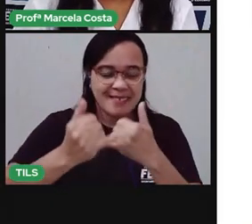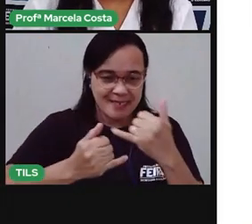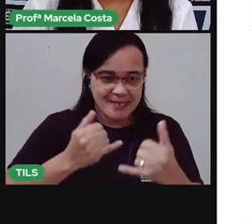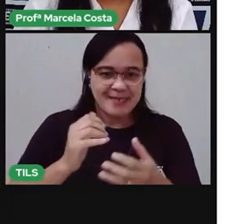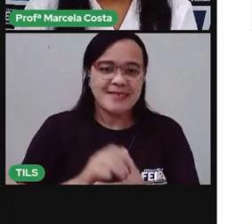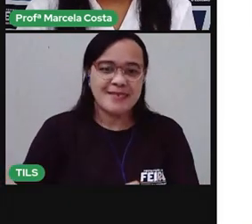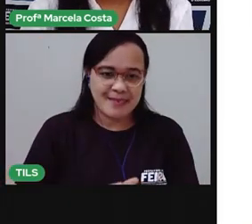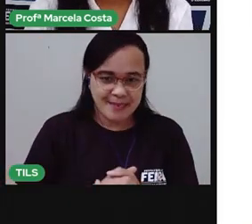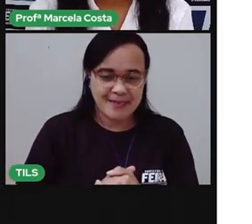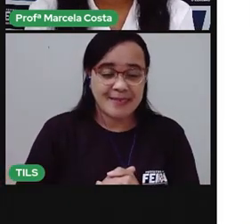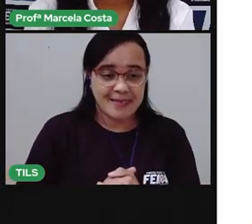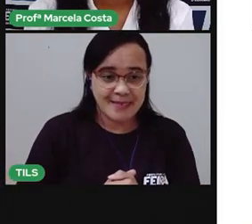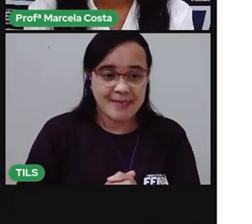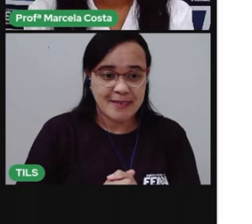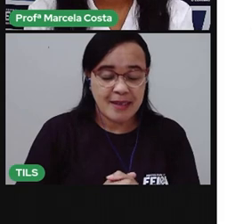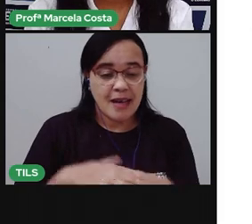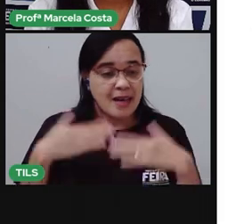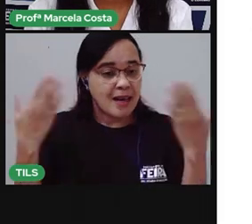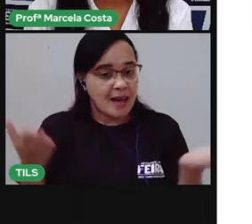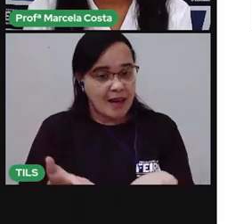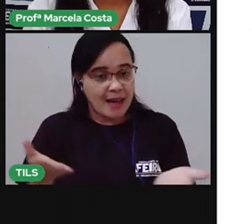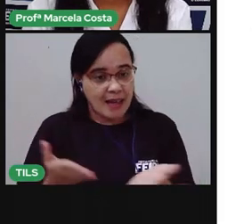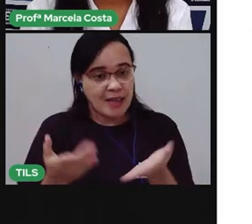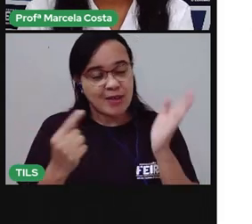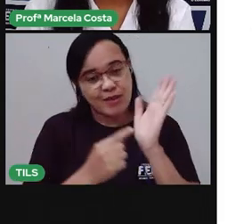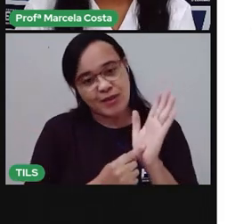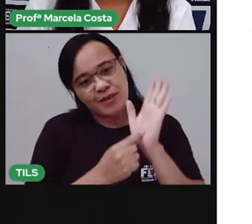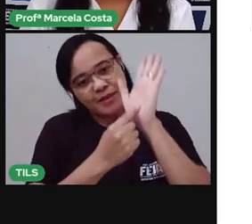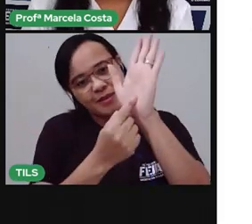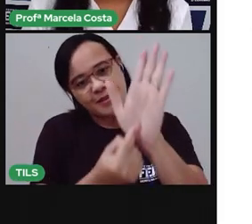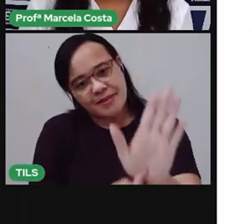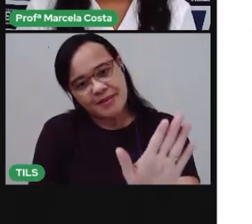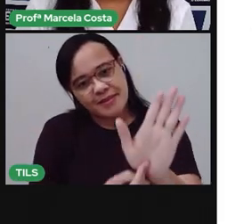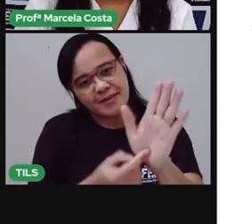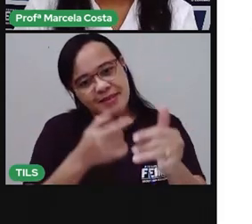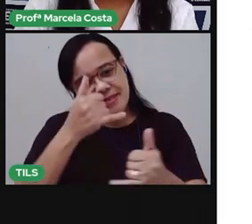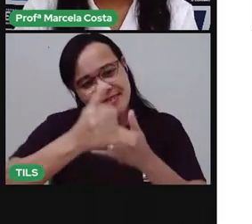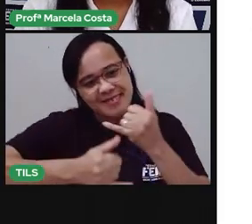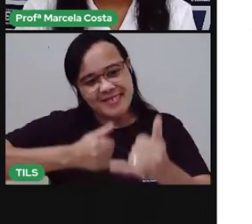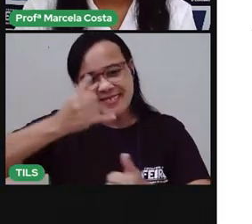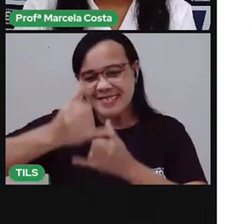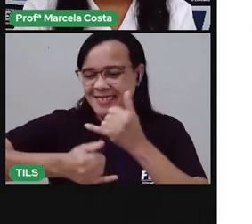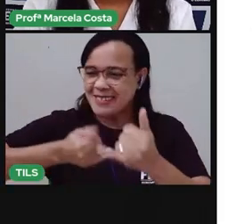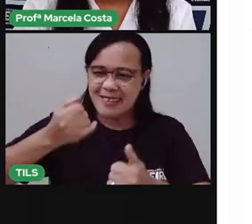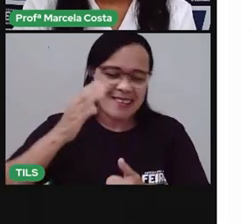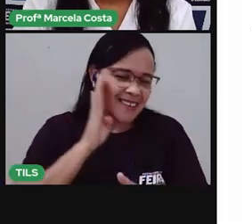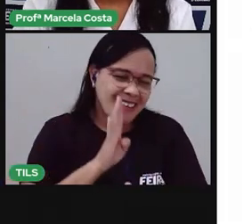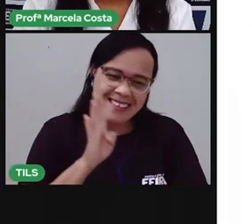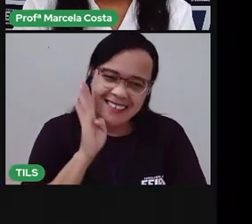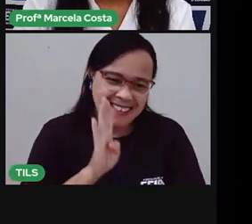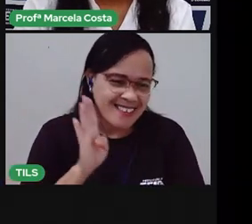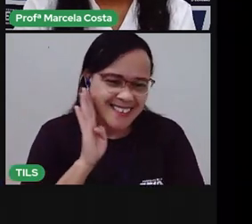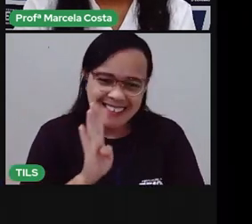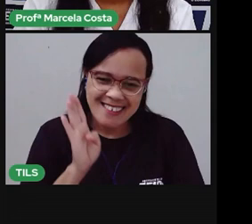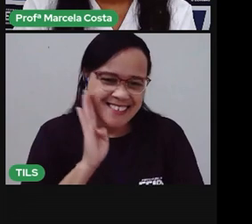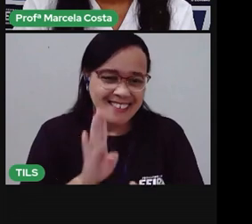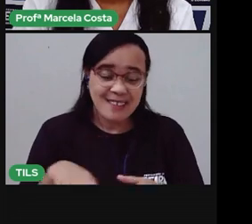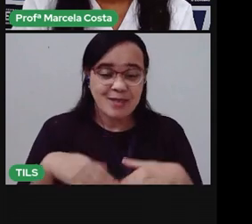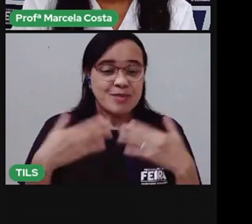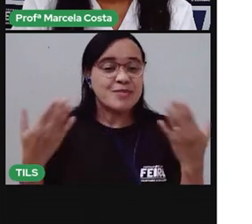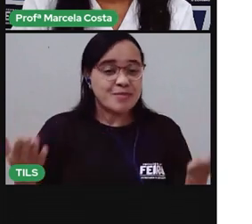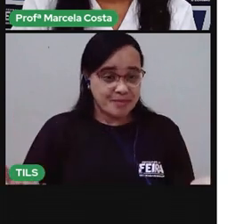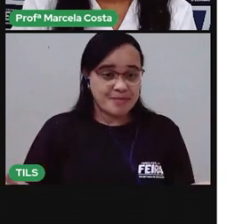Agora, crianças. Eu vou mostrar para vocês. Um joguinho. Muito legal. O joguinho.